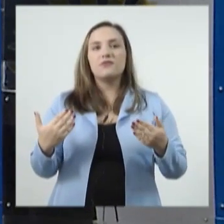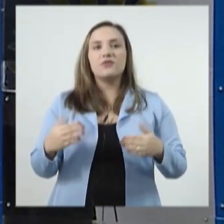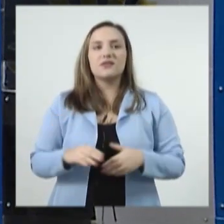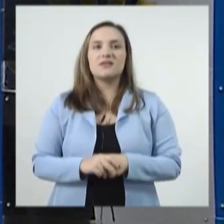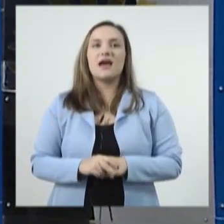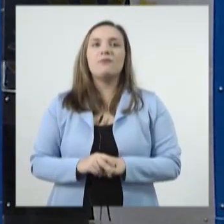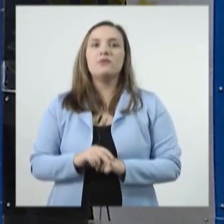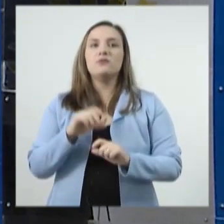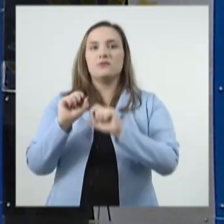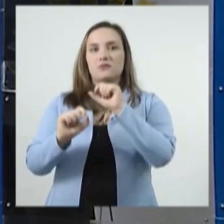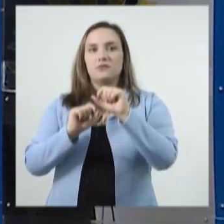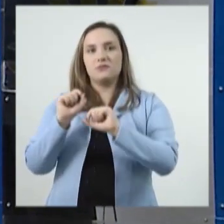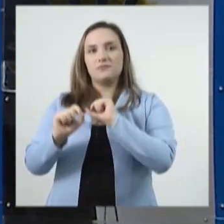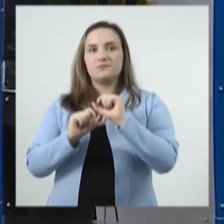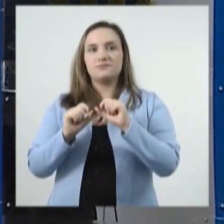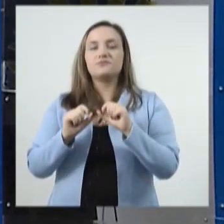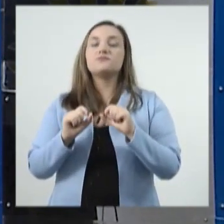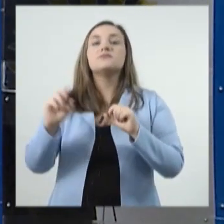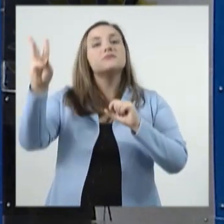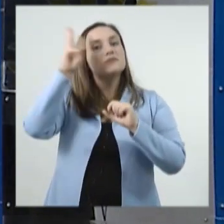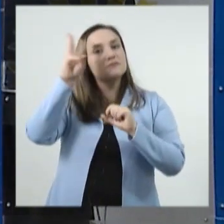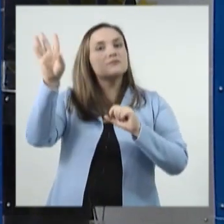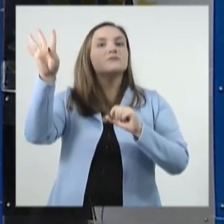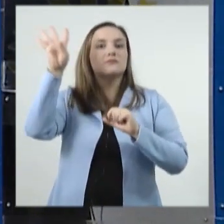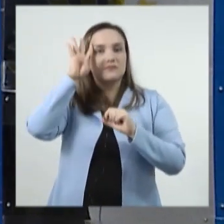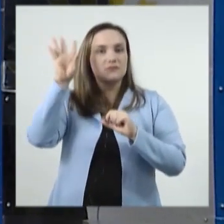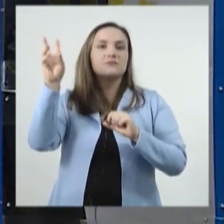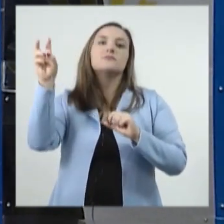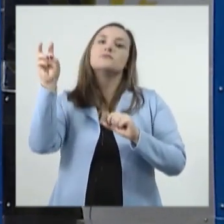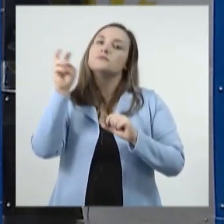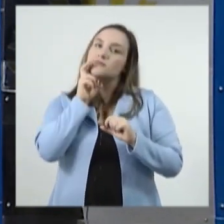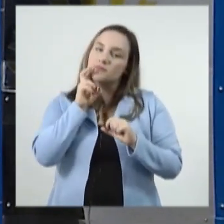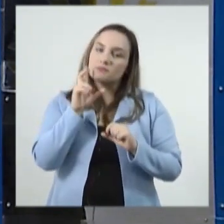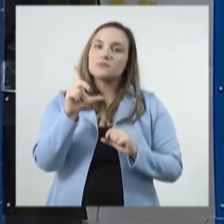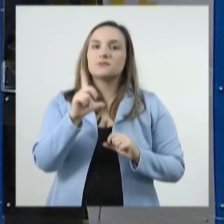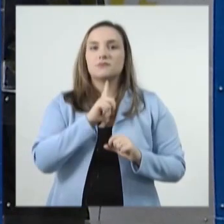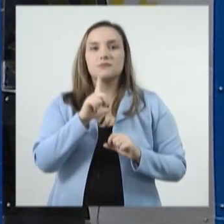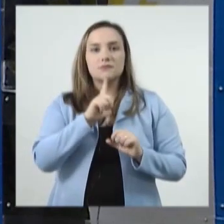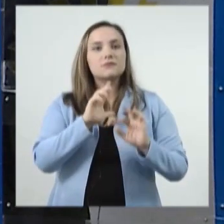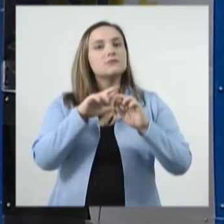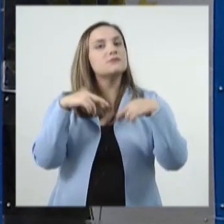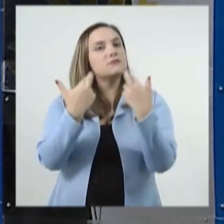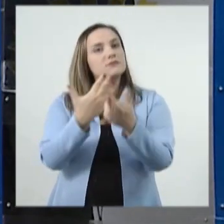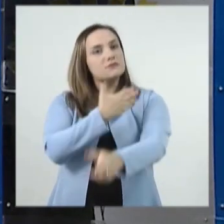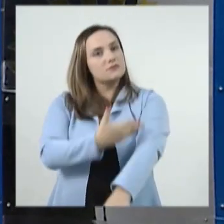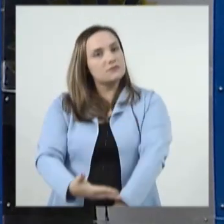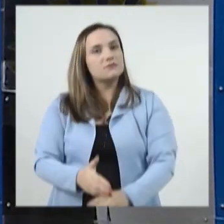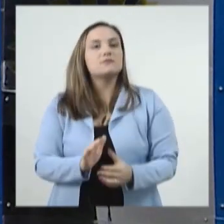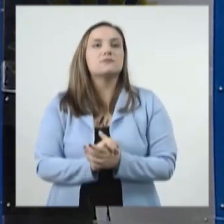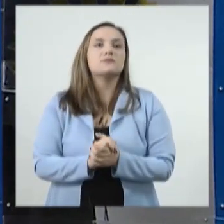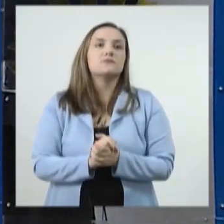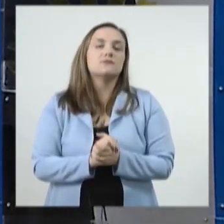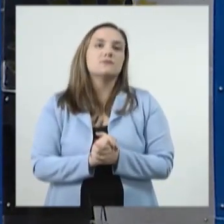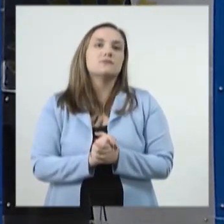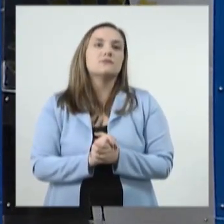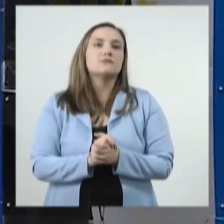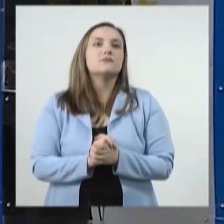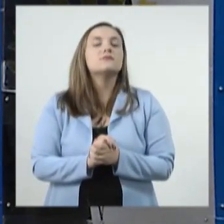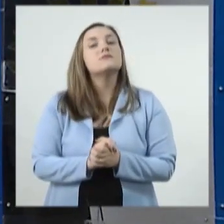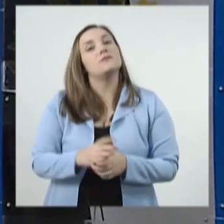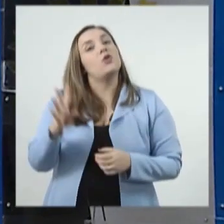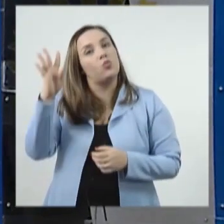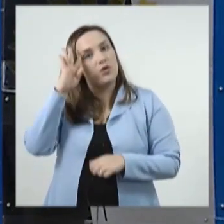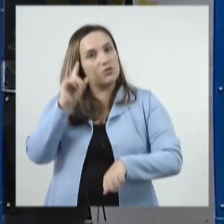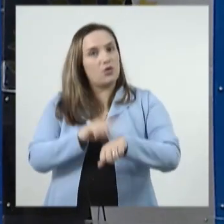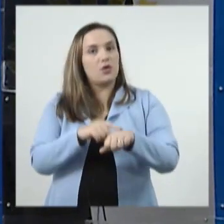aqui na Casa de Leis. Às terças, quartas e quintas, às nove horas da manhã, nós temos as sessões ordinárias, e às quartas